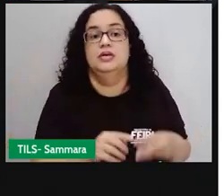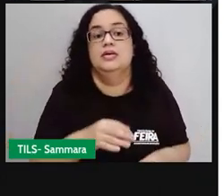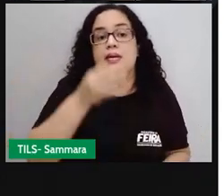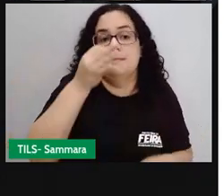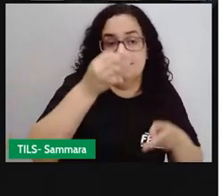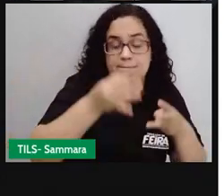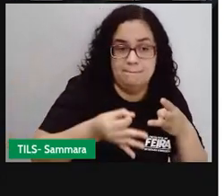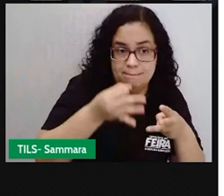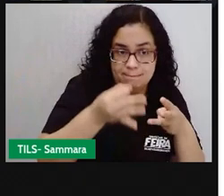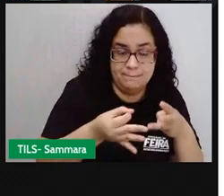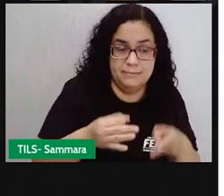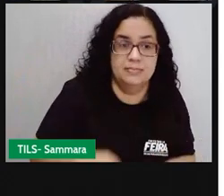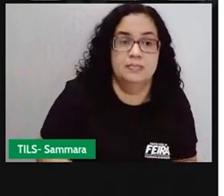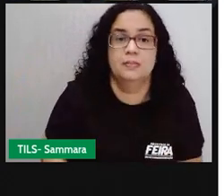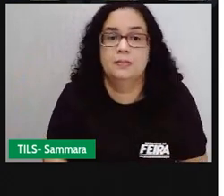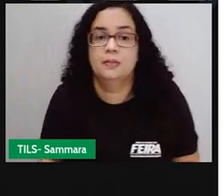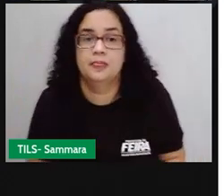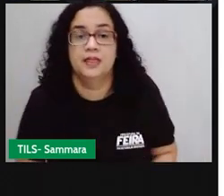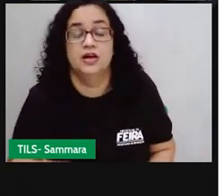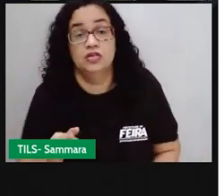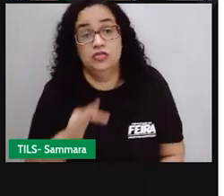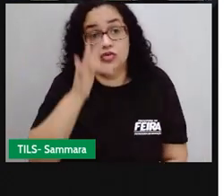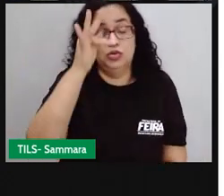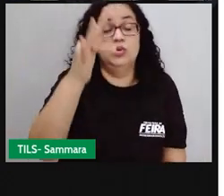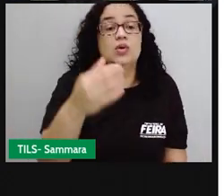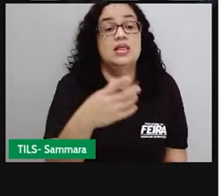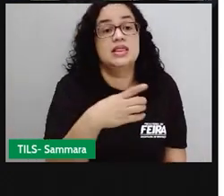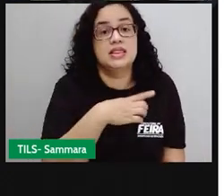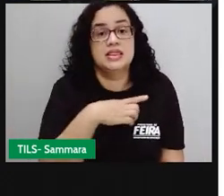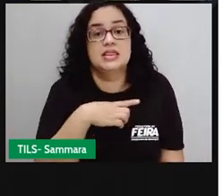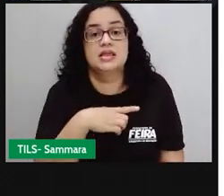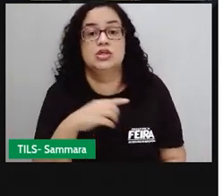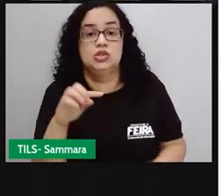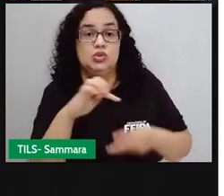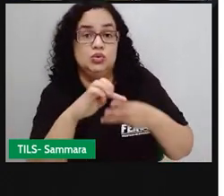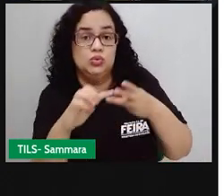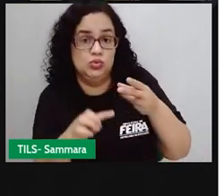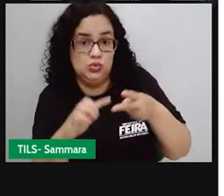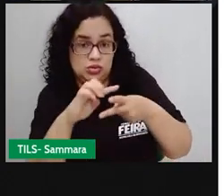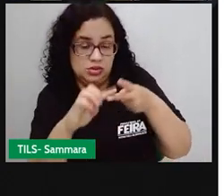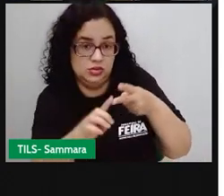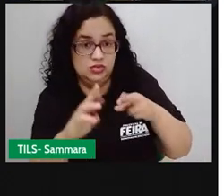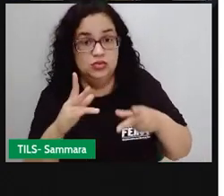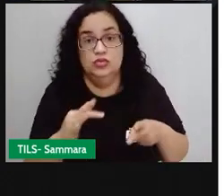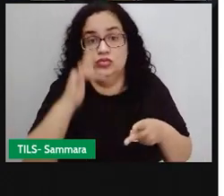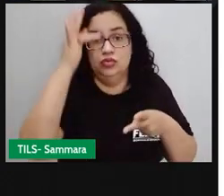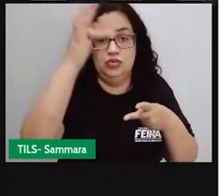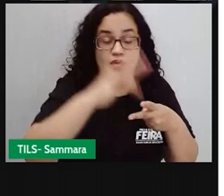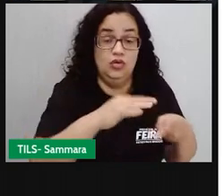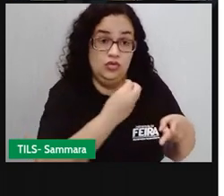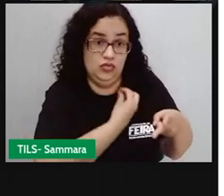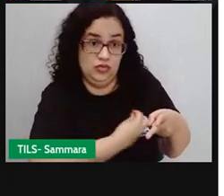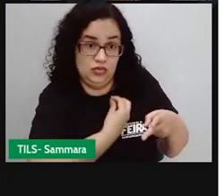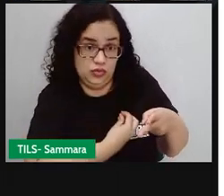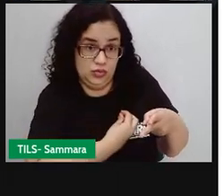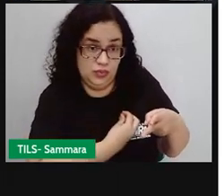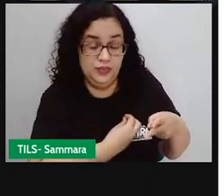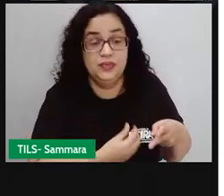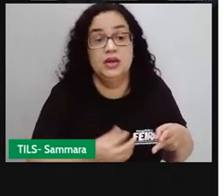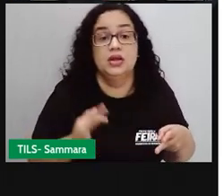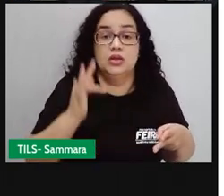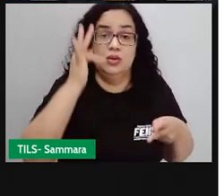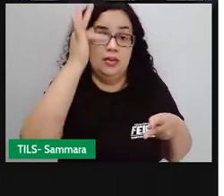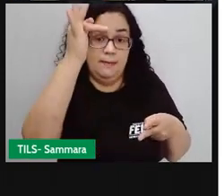perfeito. E o futuro apresenta aí também duas formas diferentes né? O futuro do presente e o